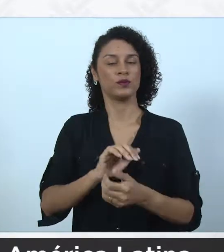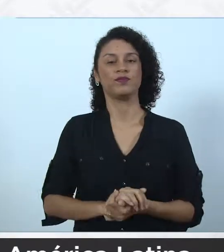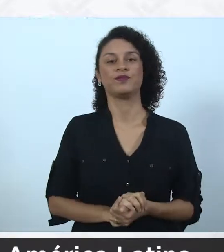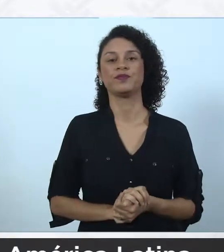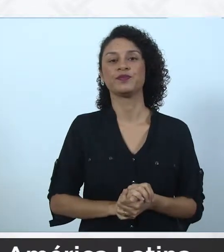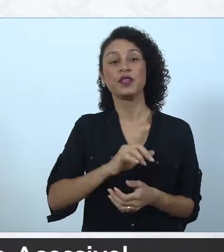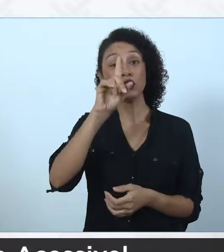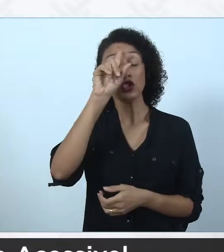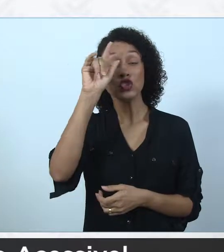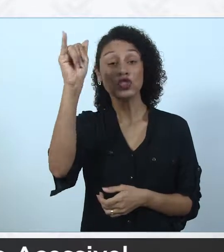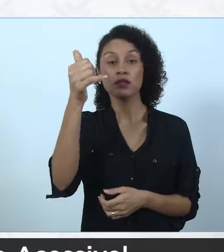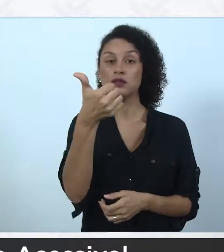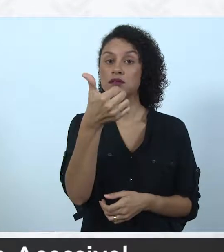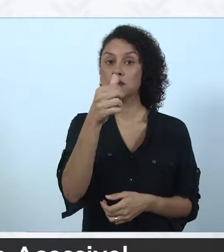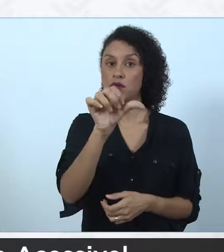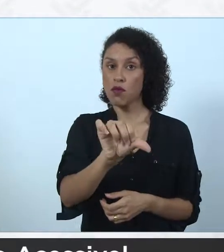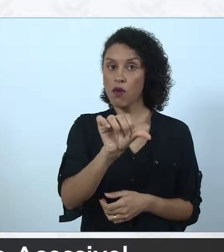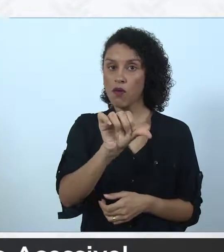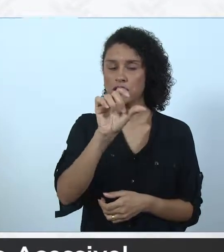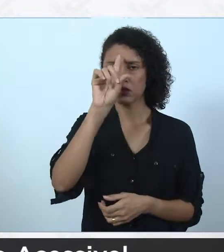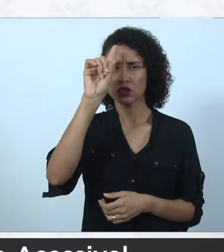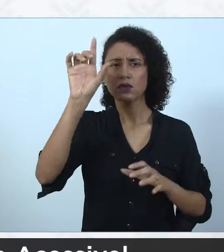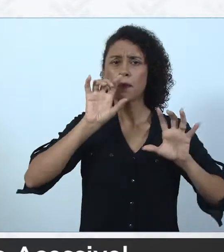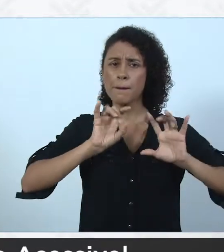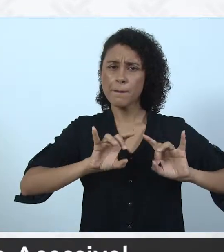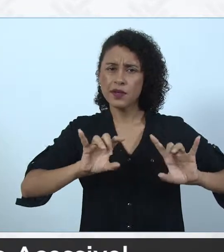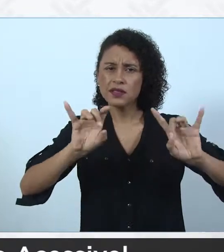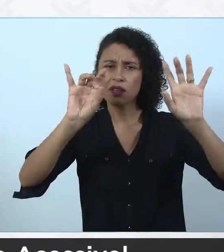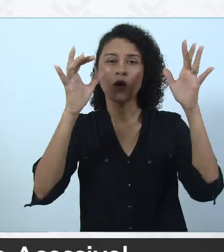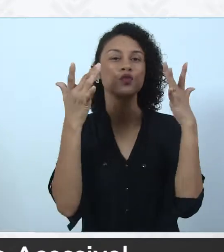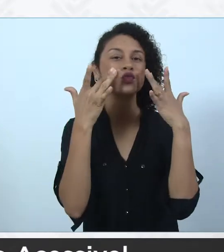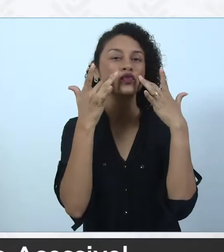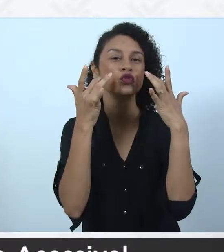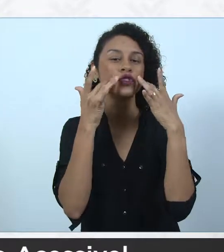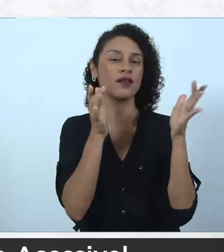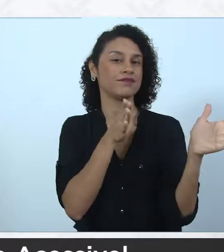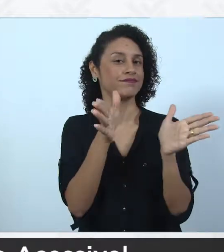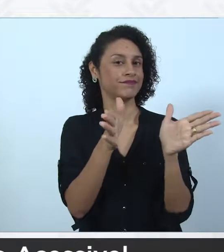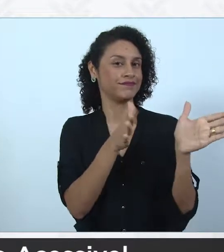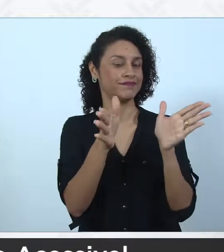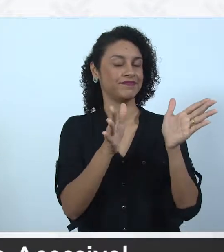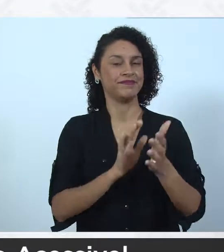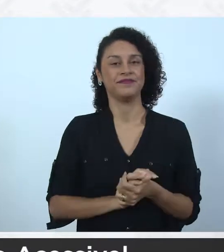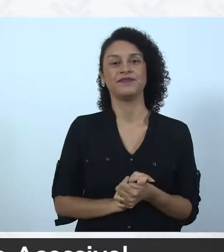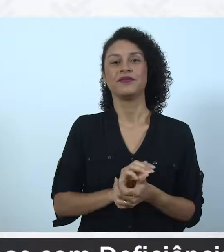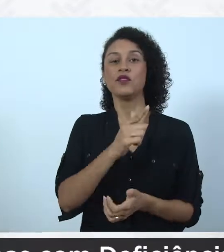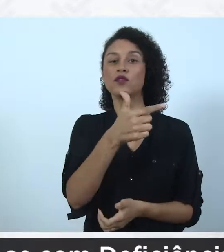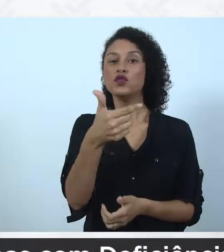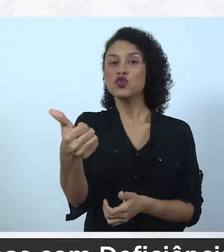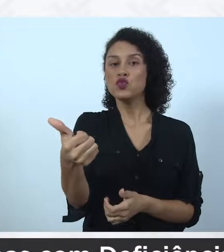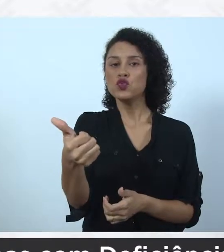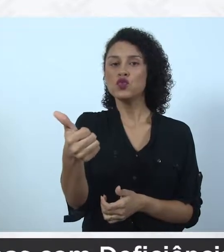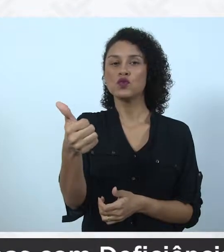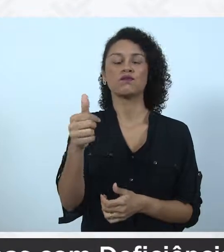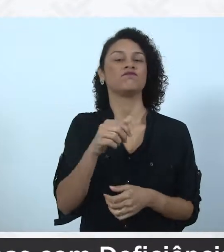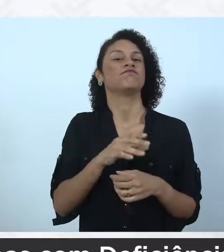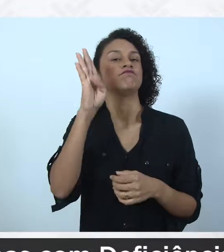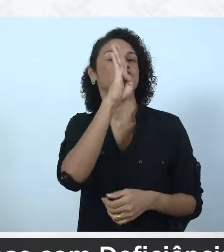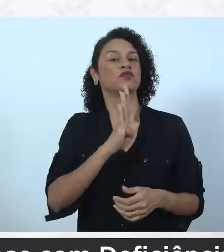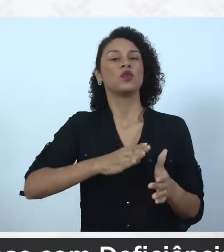América Latina. 19, Dia Nacional do Teatro Acessível. 21,